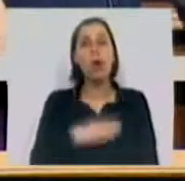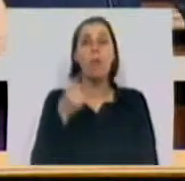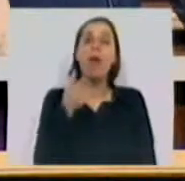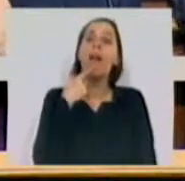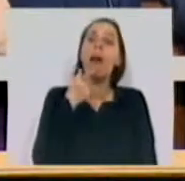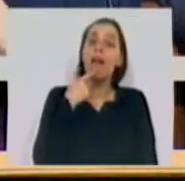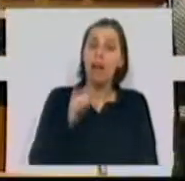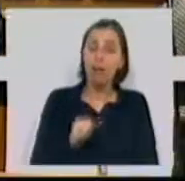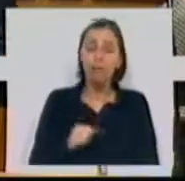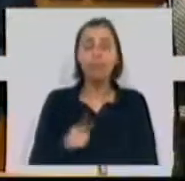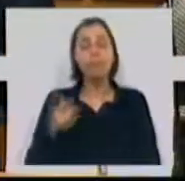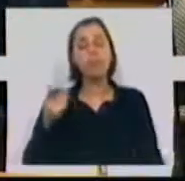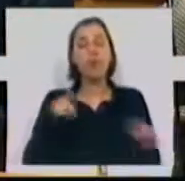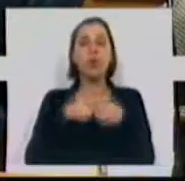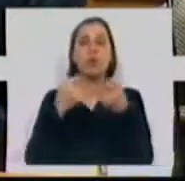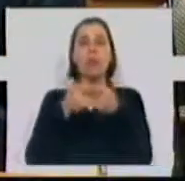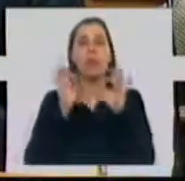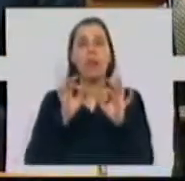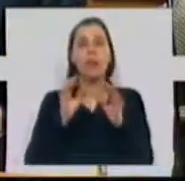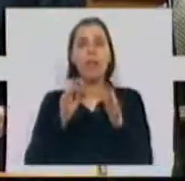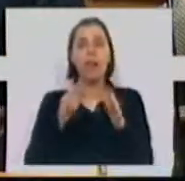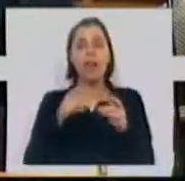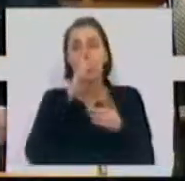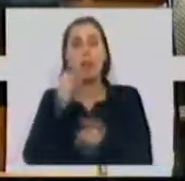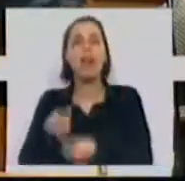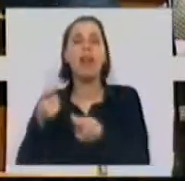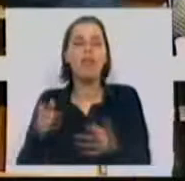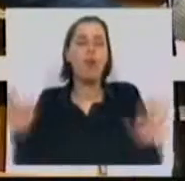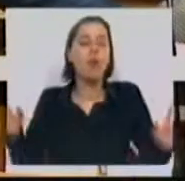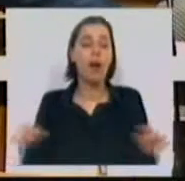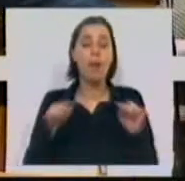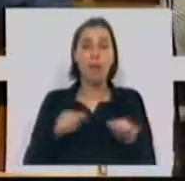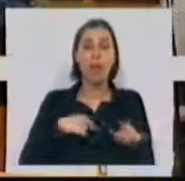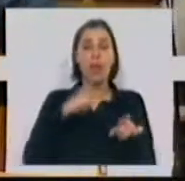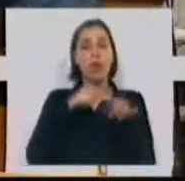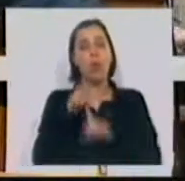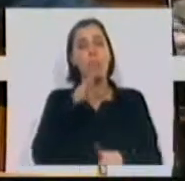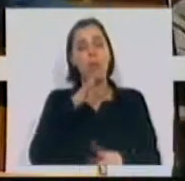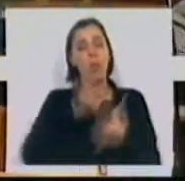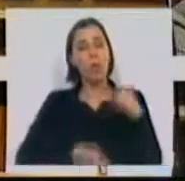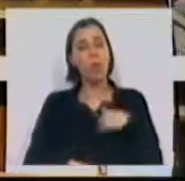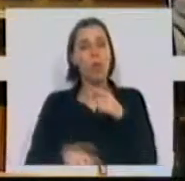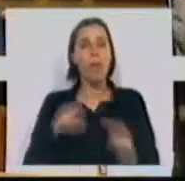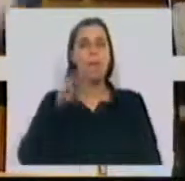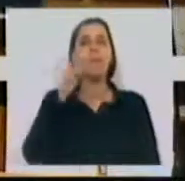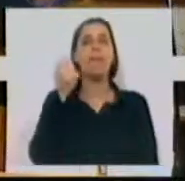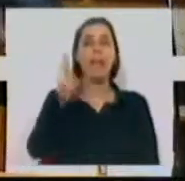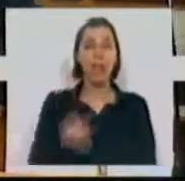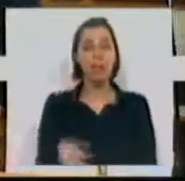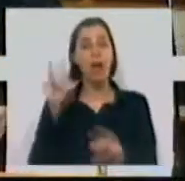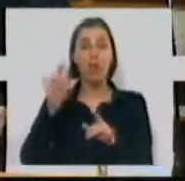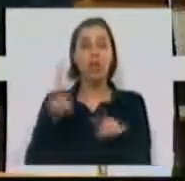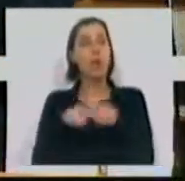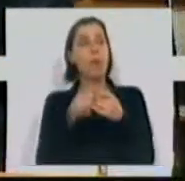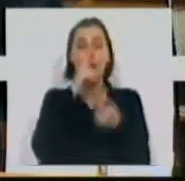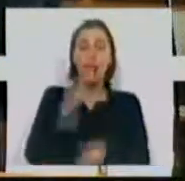de dizer que eram os partidos, para além do Partido da Lavoura, enfim, mas isto é aqui com o meu deputado, com o meu camarada Miguel Freire, para além do Partido